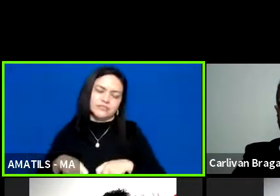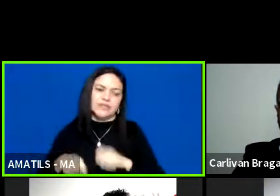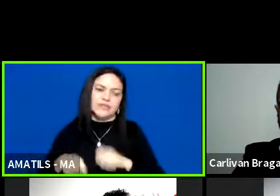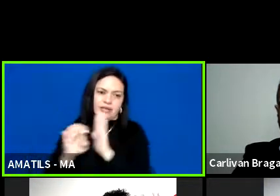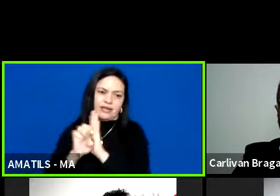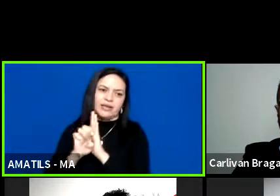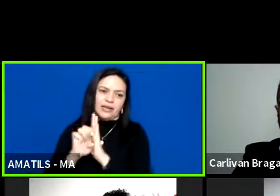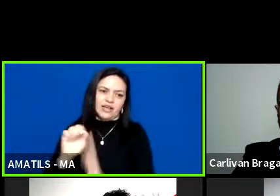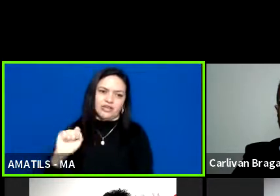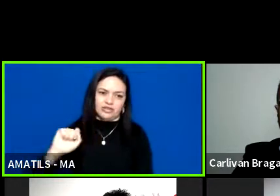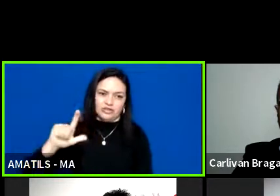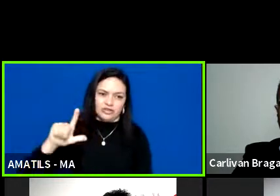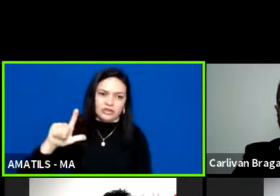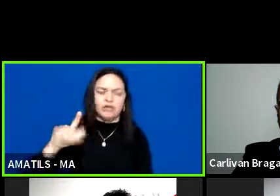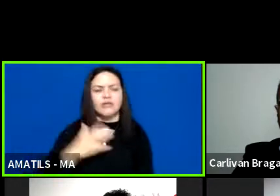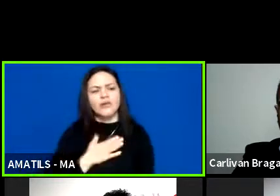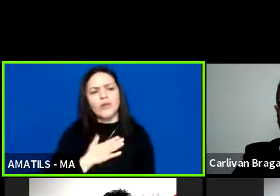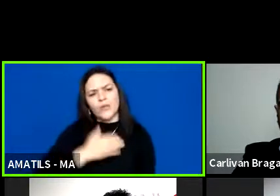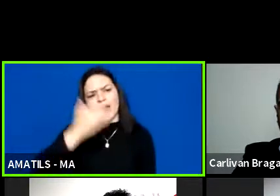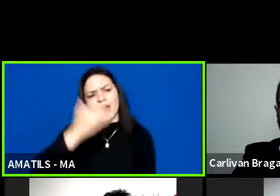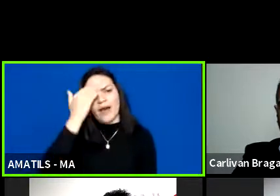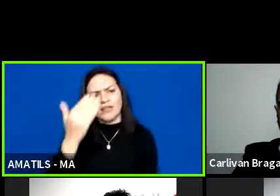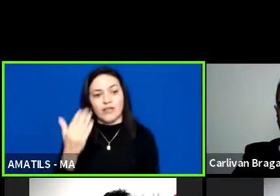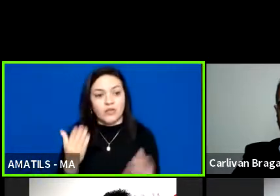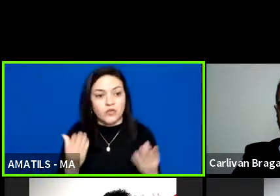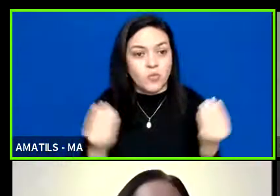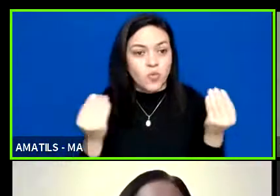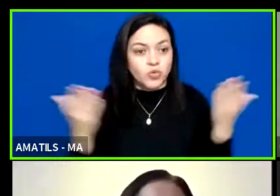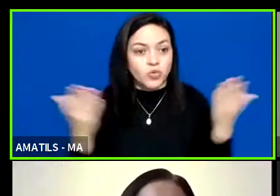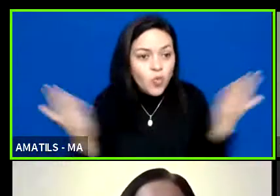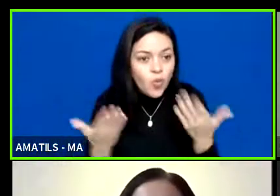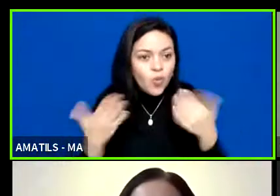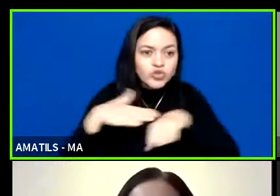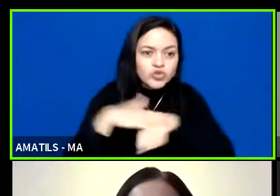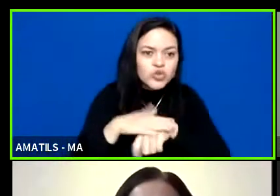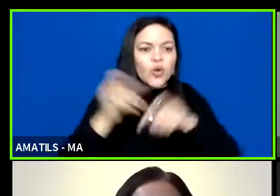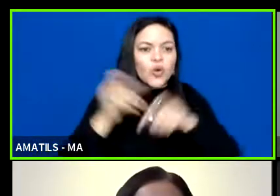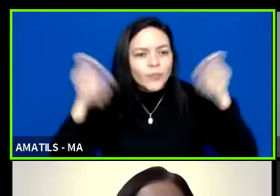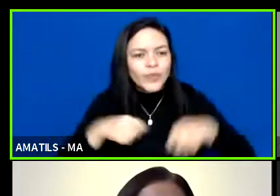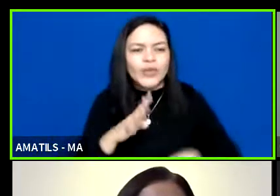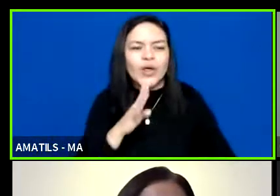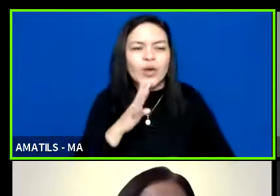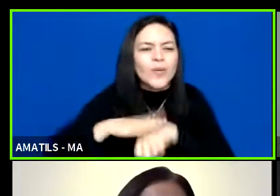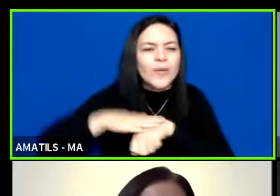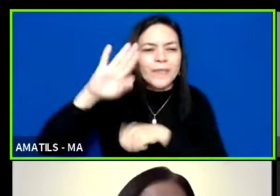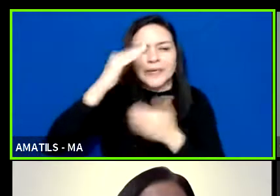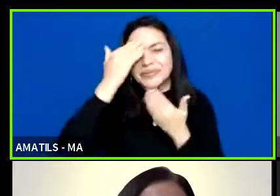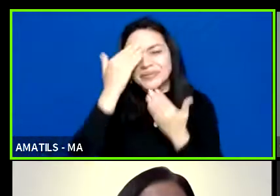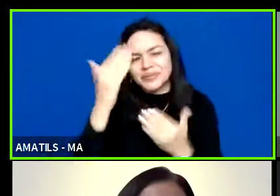aqui também, nessa noite, para poder conhecer um pouco mais. Obrigada a todos.